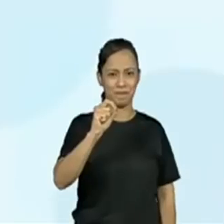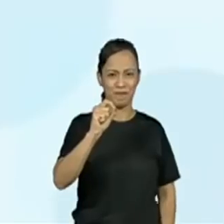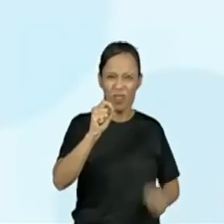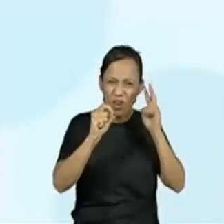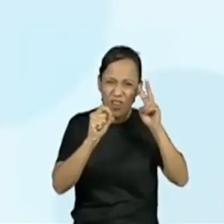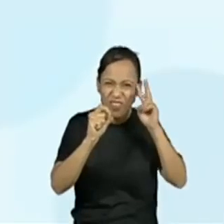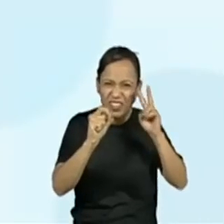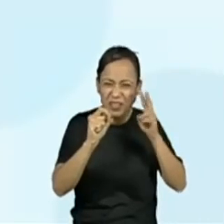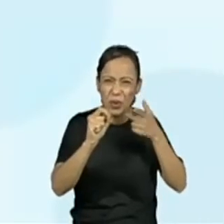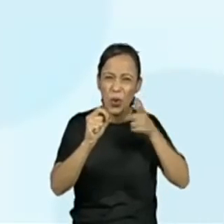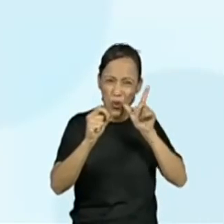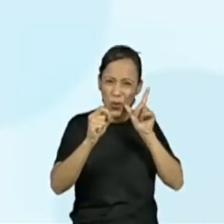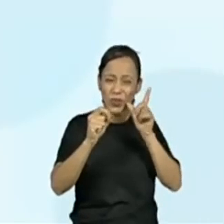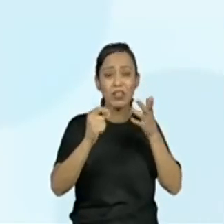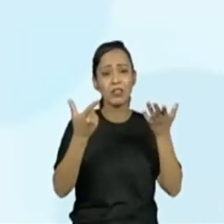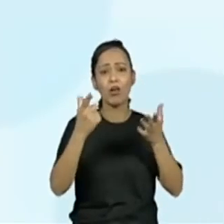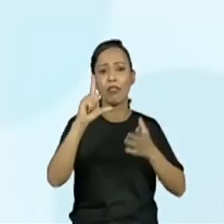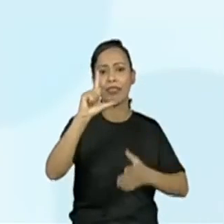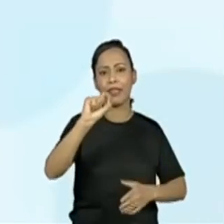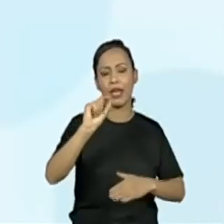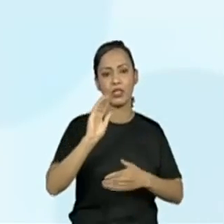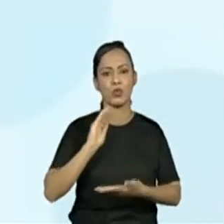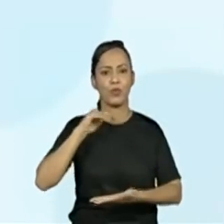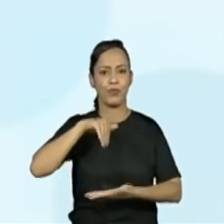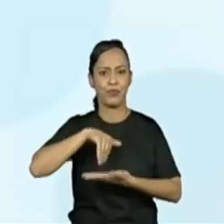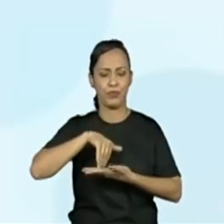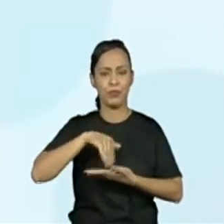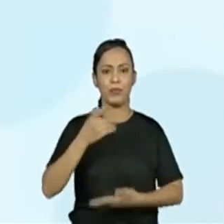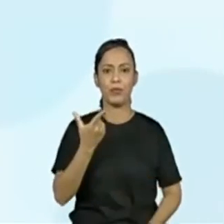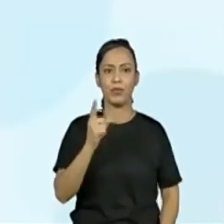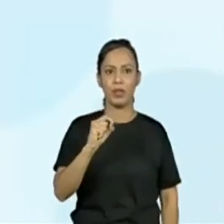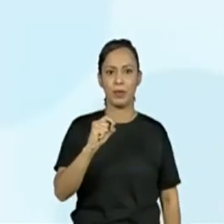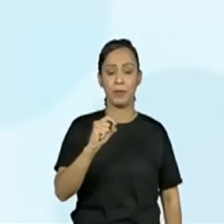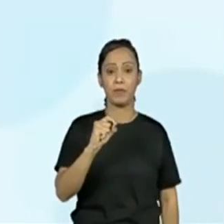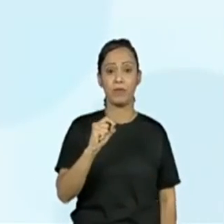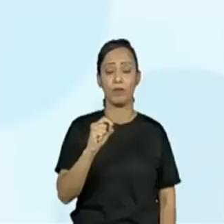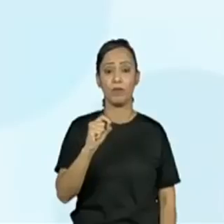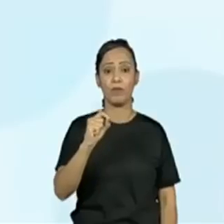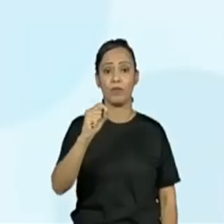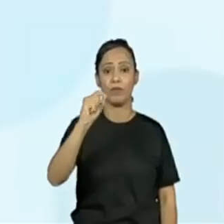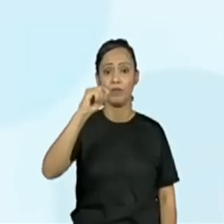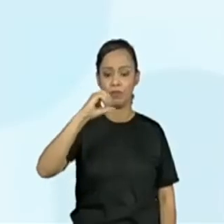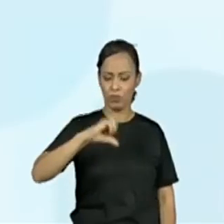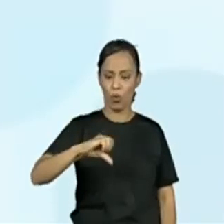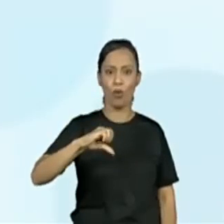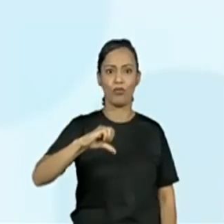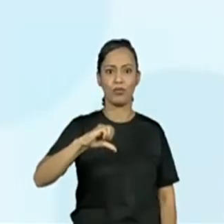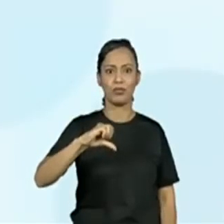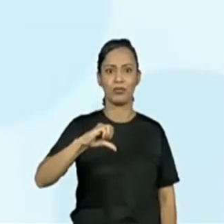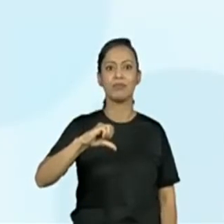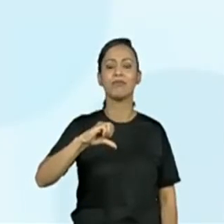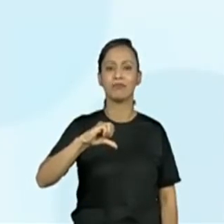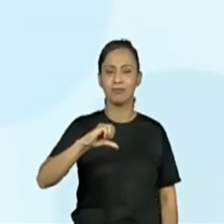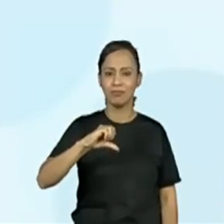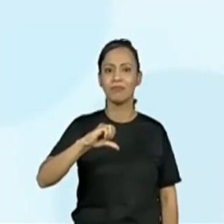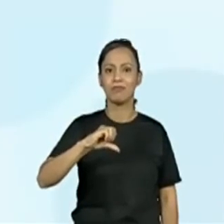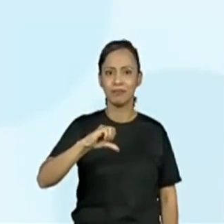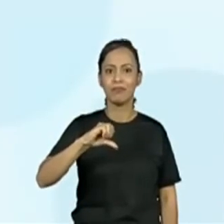não é? Pois é, chegamos ao 10. começamos com ele. Vamos lá, próximo número. Temos aí na próxima tela,